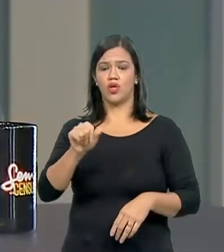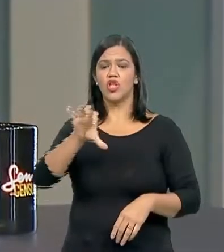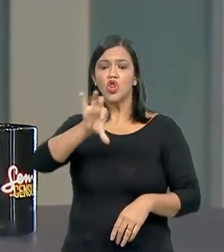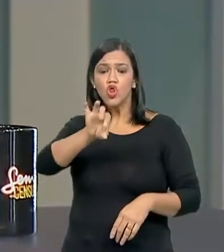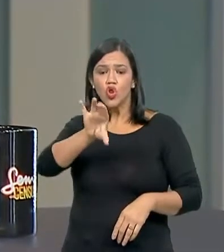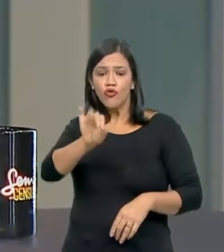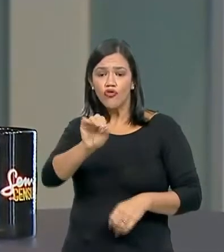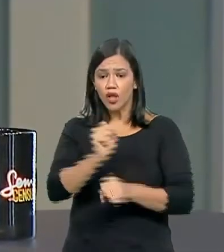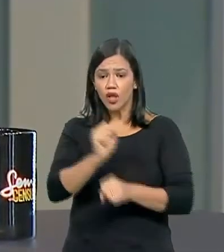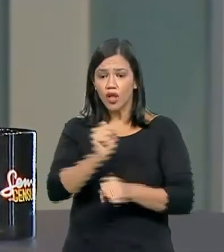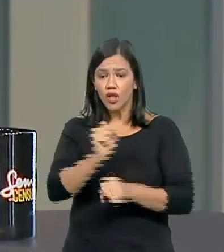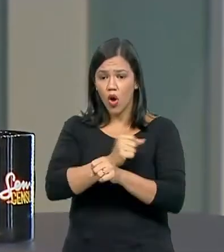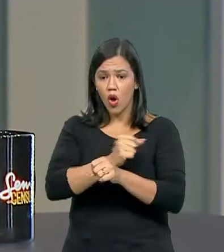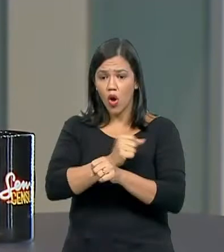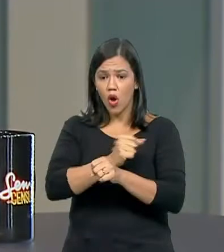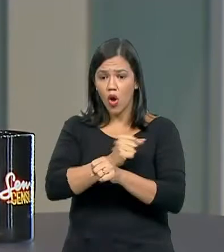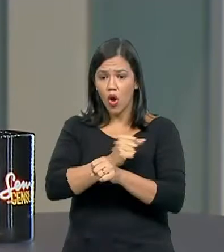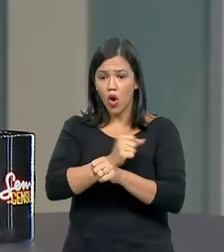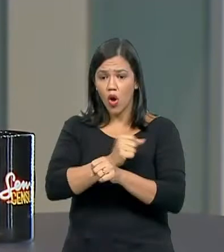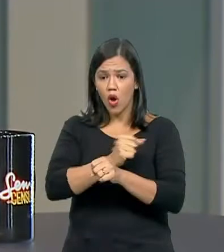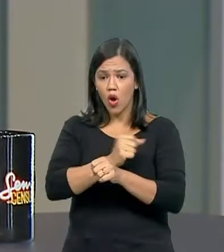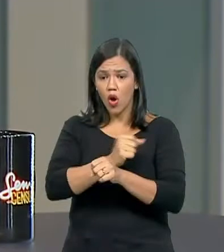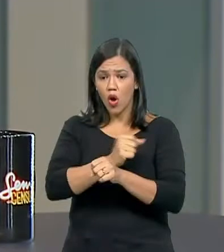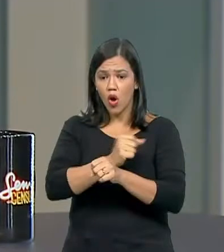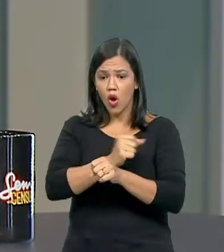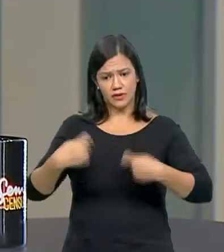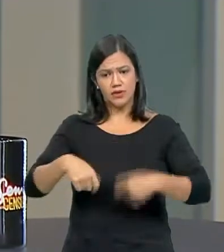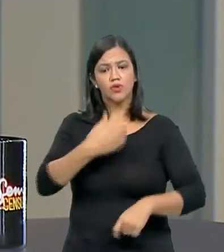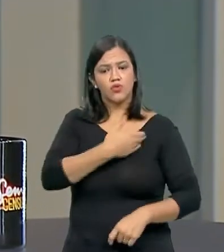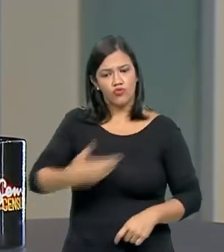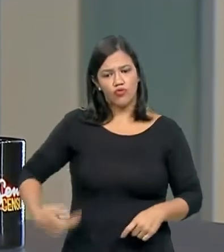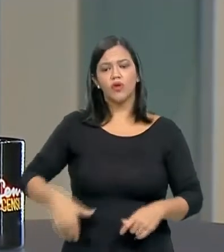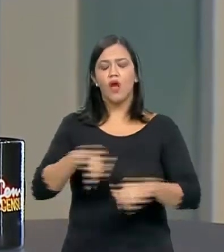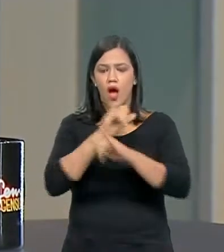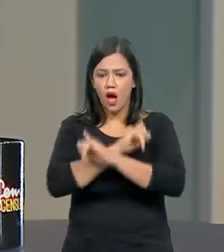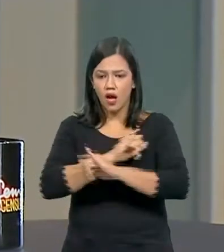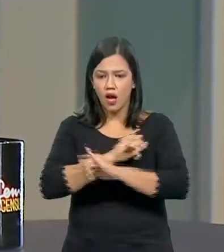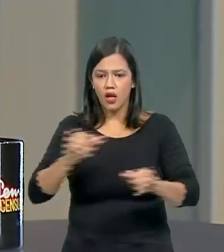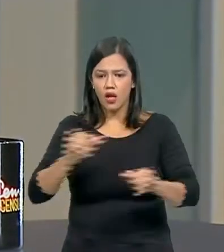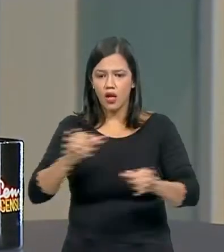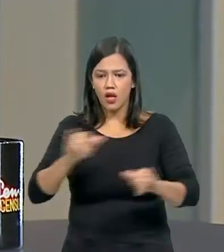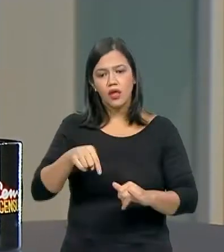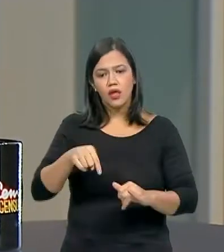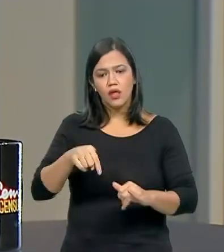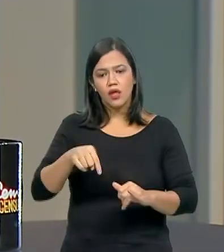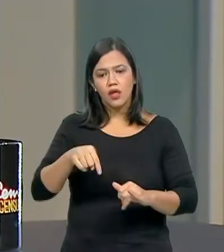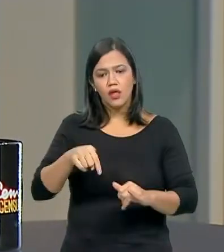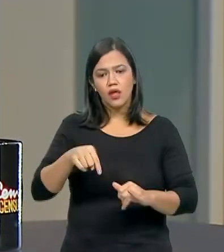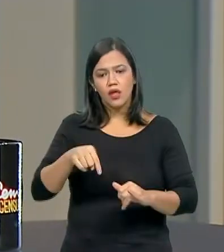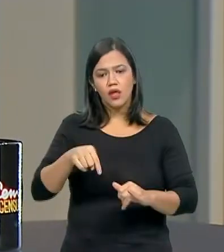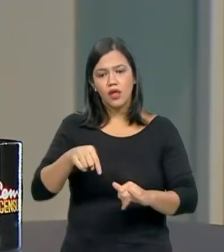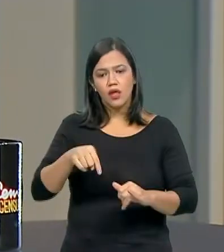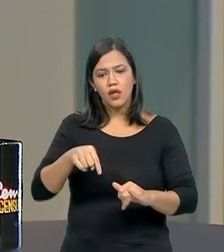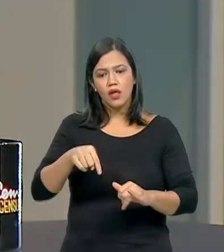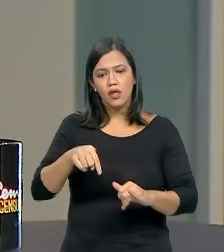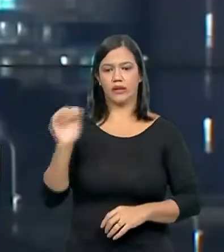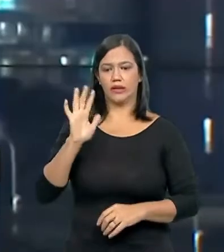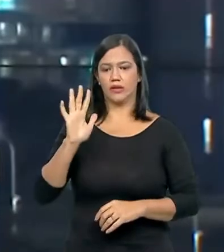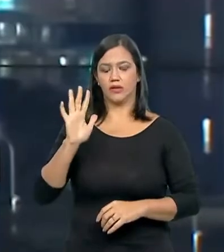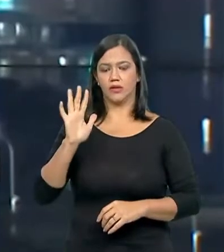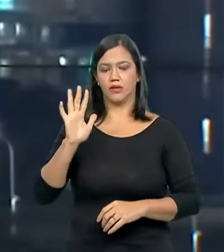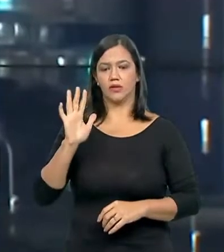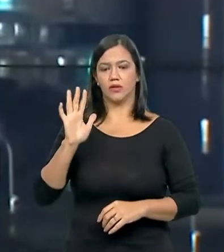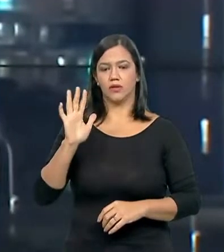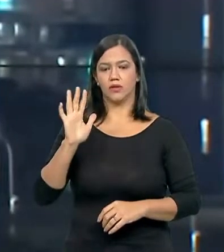em branco. É preciso que o governo tenha espaço para noticiar. E esse espaço custa dinheiro. E muito. Juliana